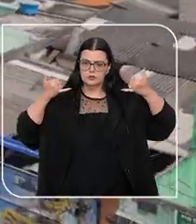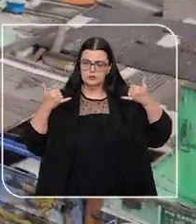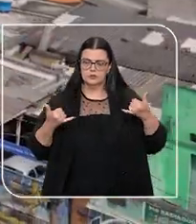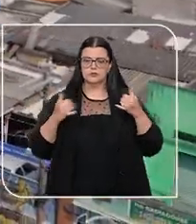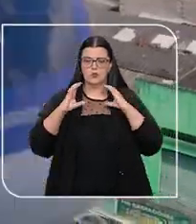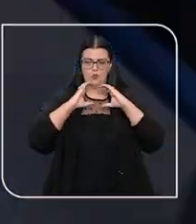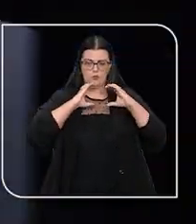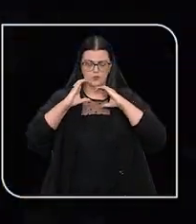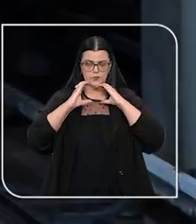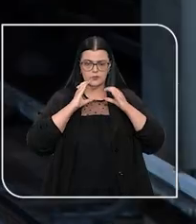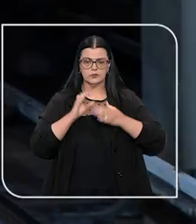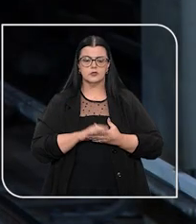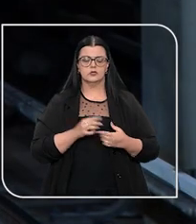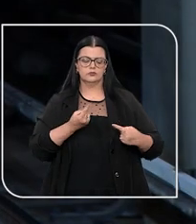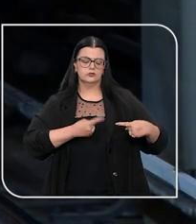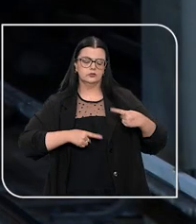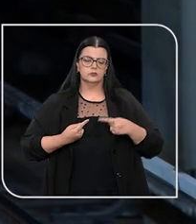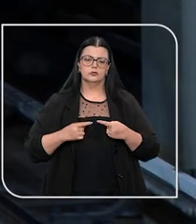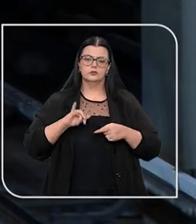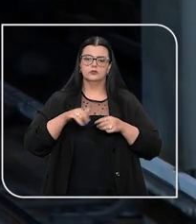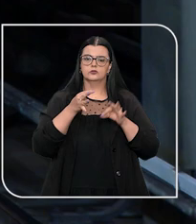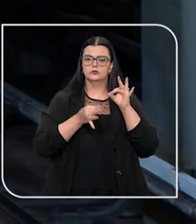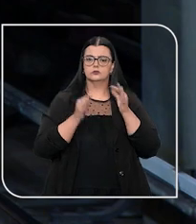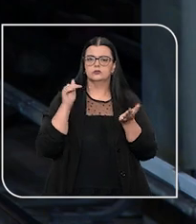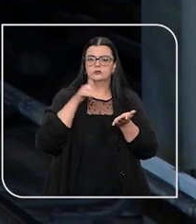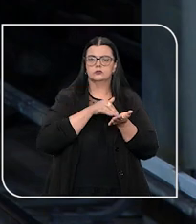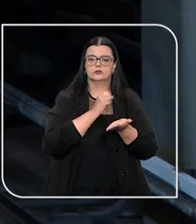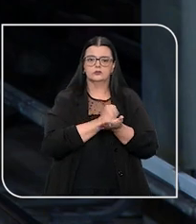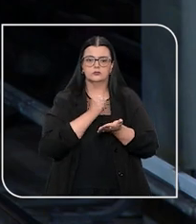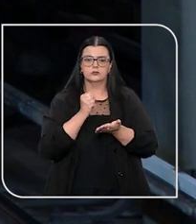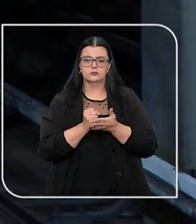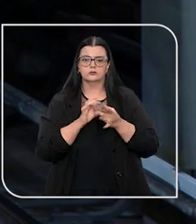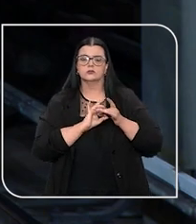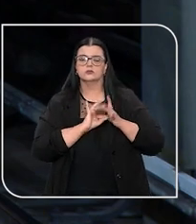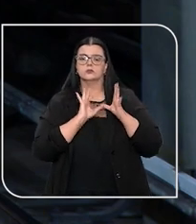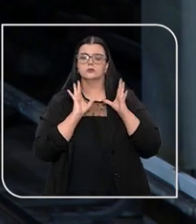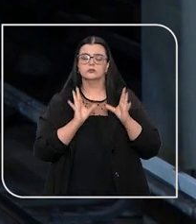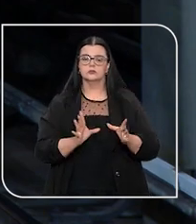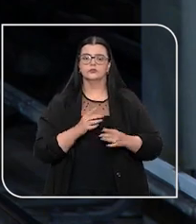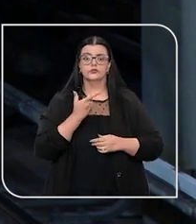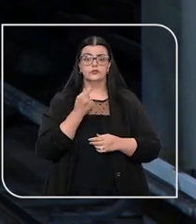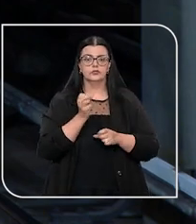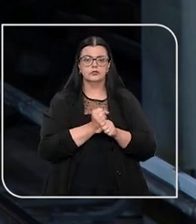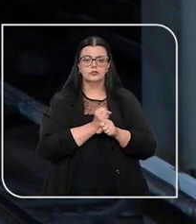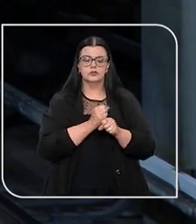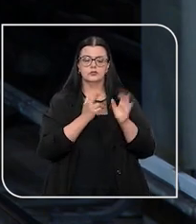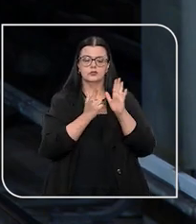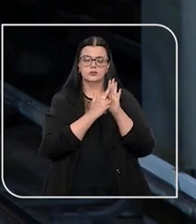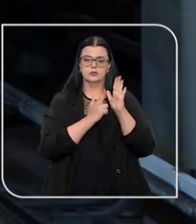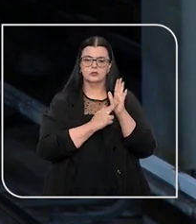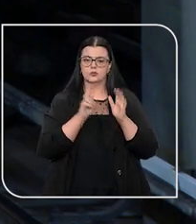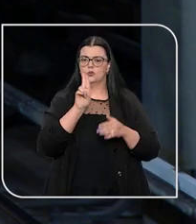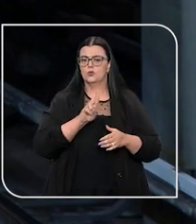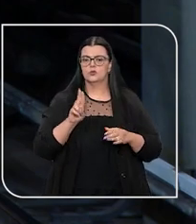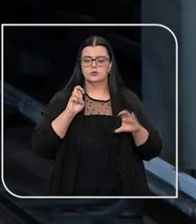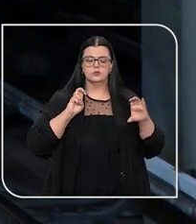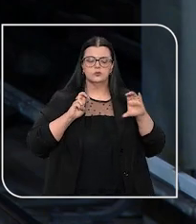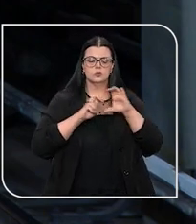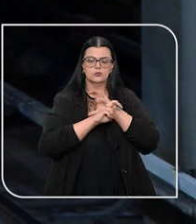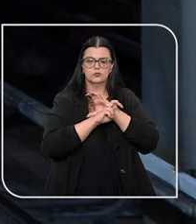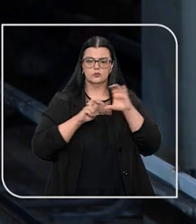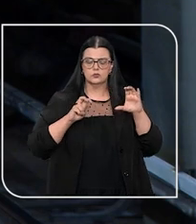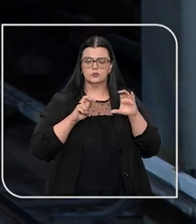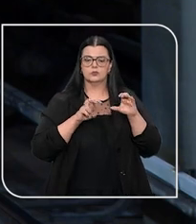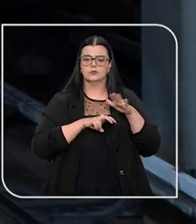telecomunicações. A disputa judicial teve início após o fim do contrato de concessão, que por 20 anos regulou o uso dos